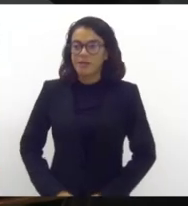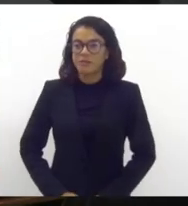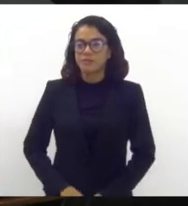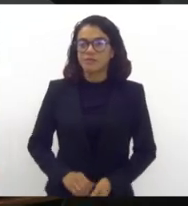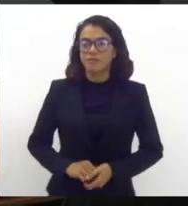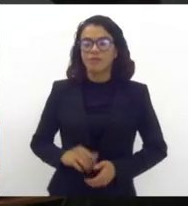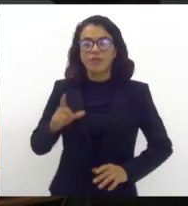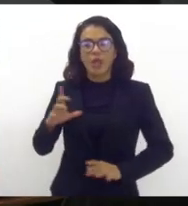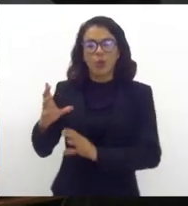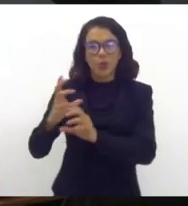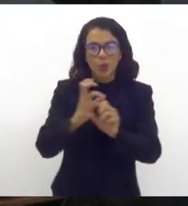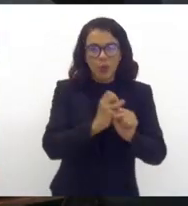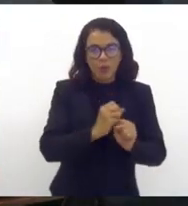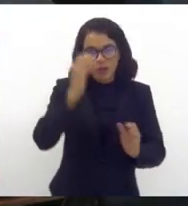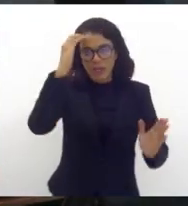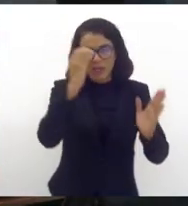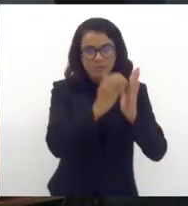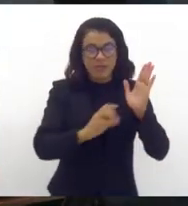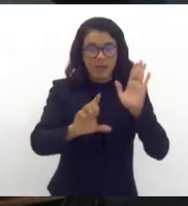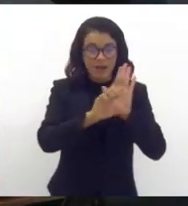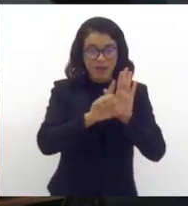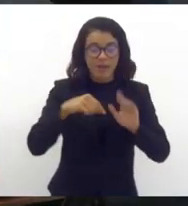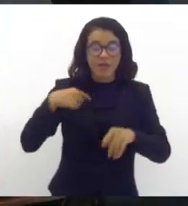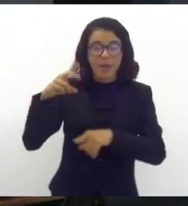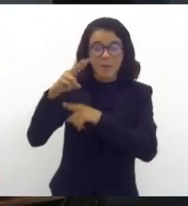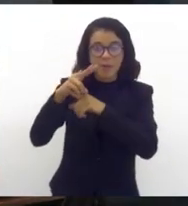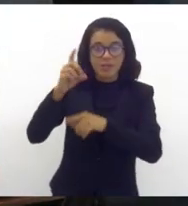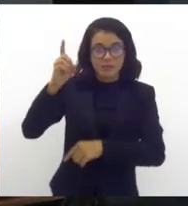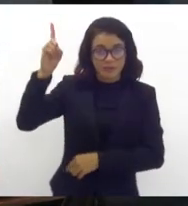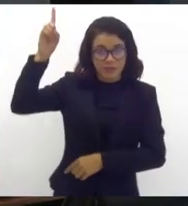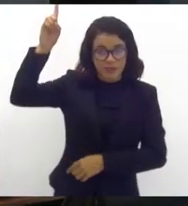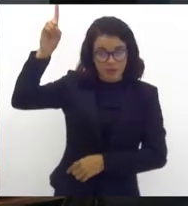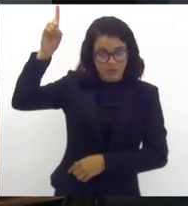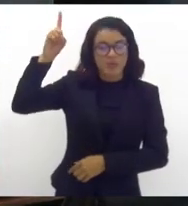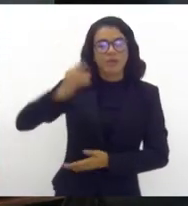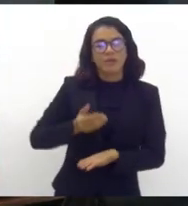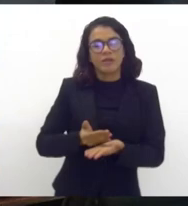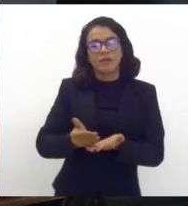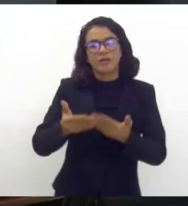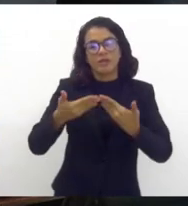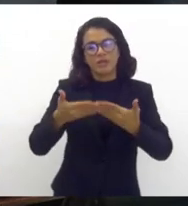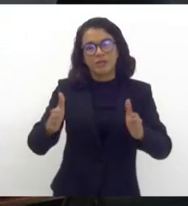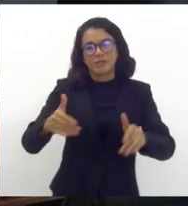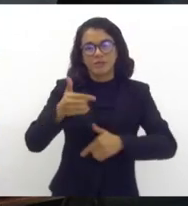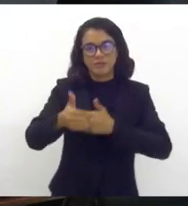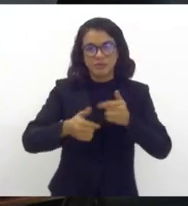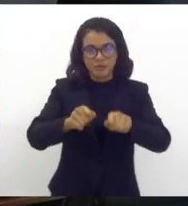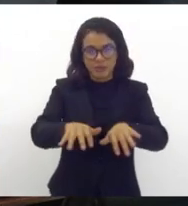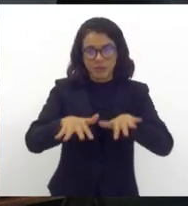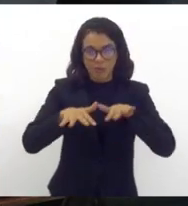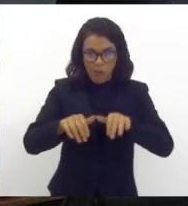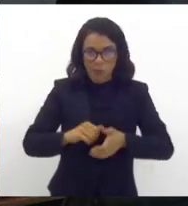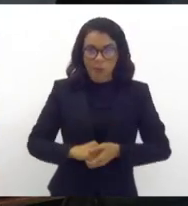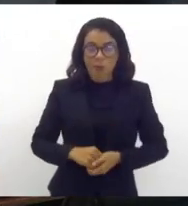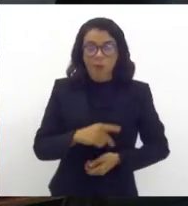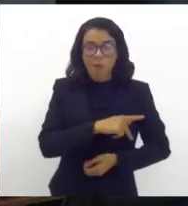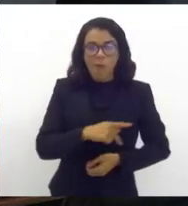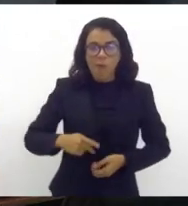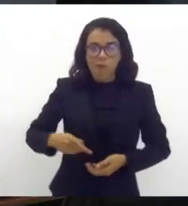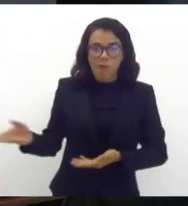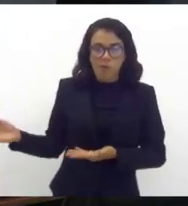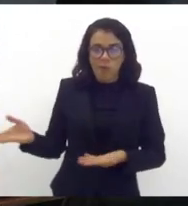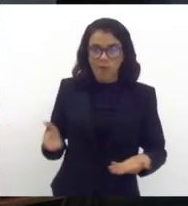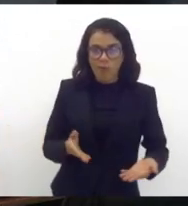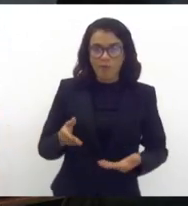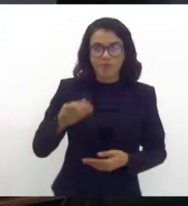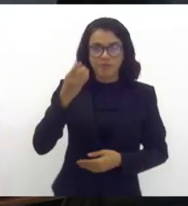Havendo o número legal e sobre a proteção de Deus, iniciamos nosso trabalho. A presidência convida